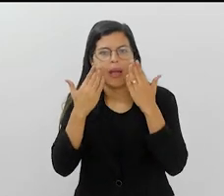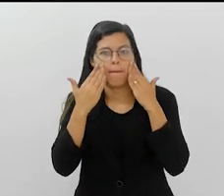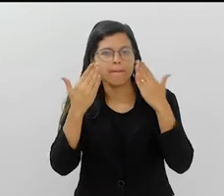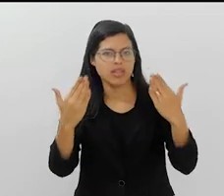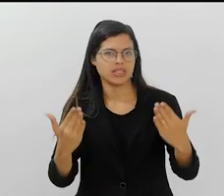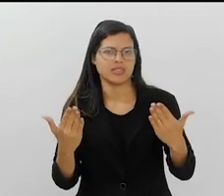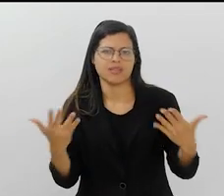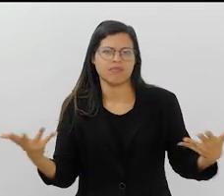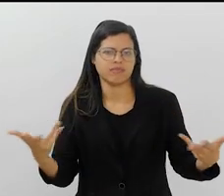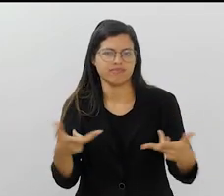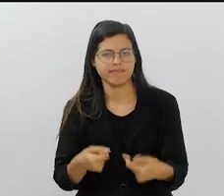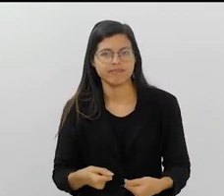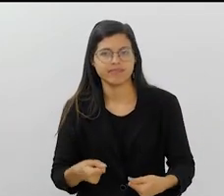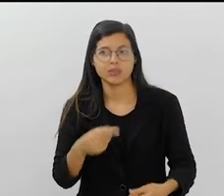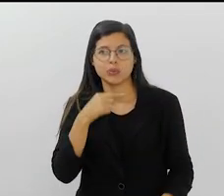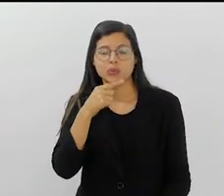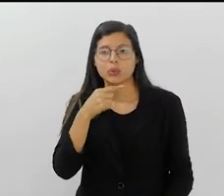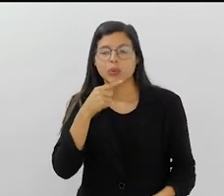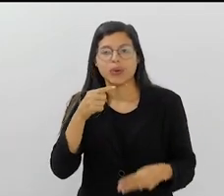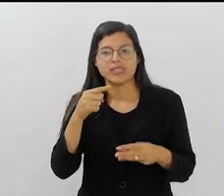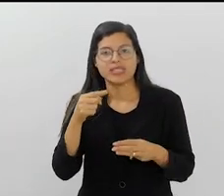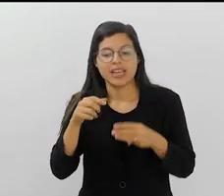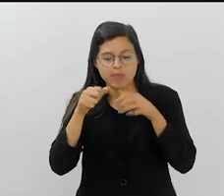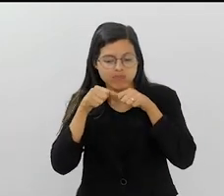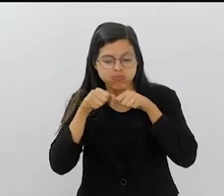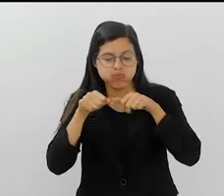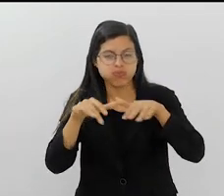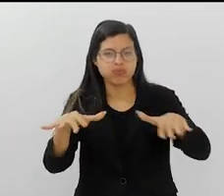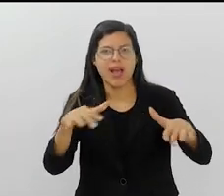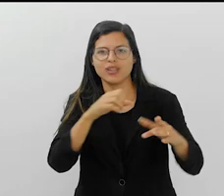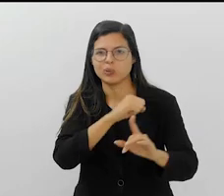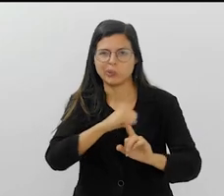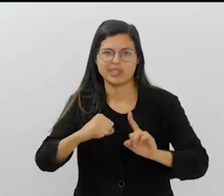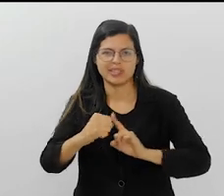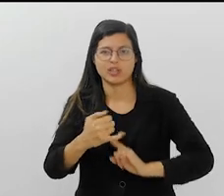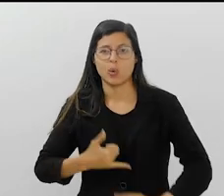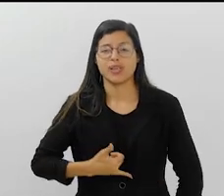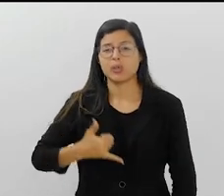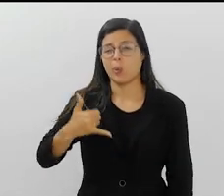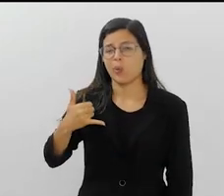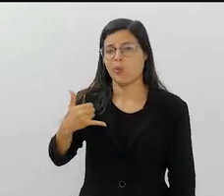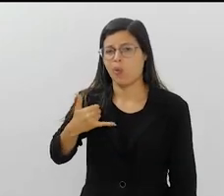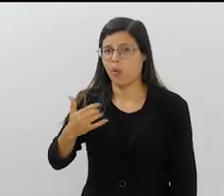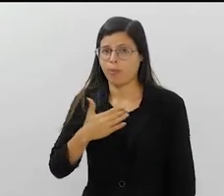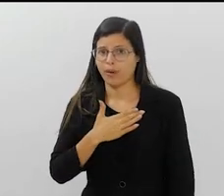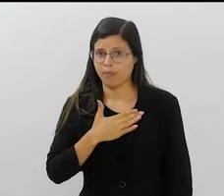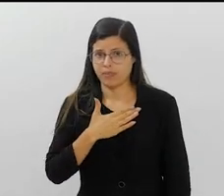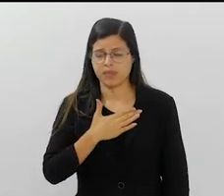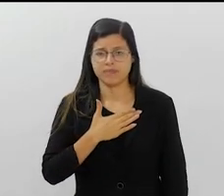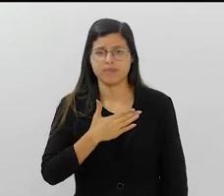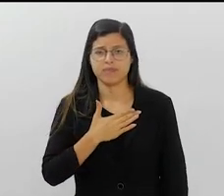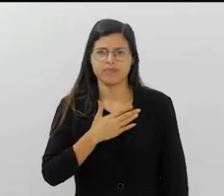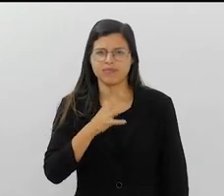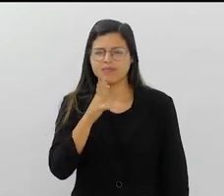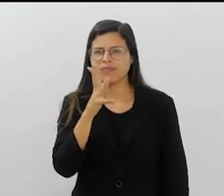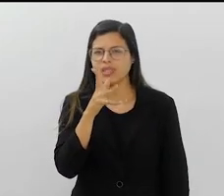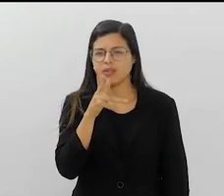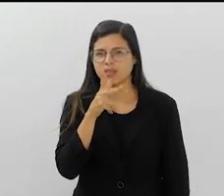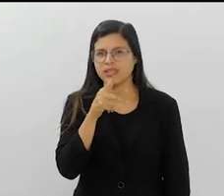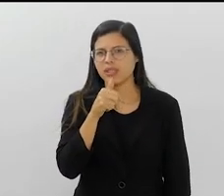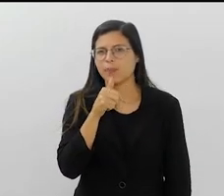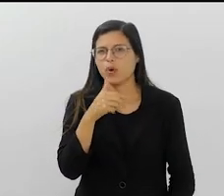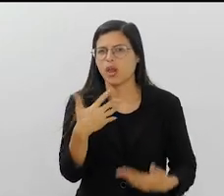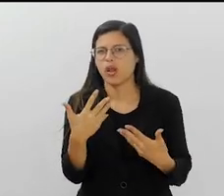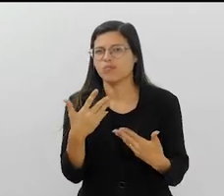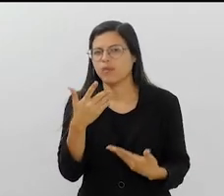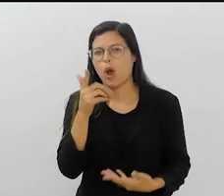E a gente não consegue contaminar a sociedade com esse orgulho, que é, para mim, eu demorei